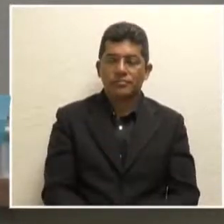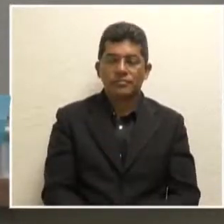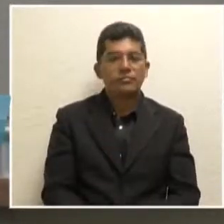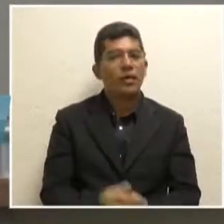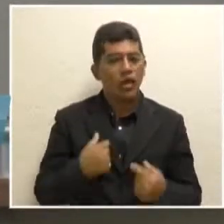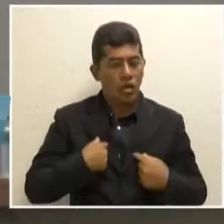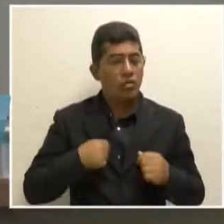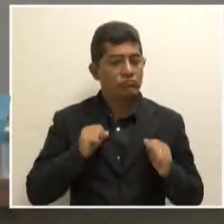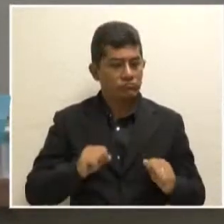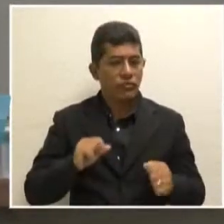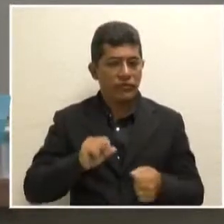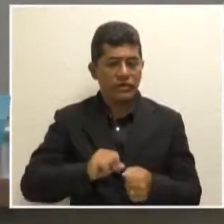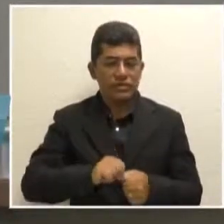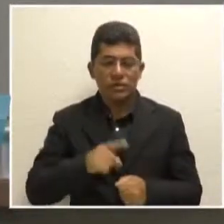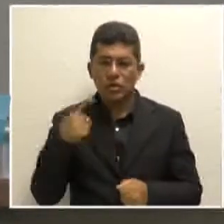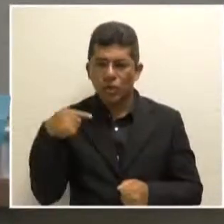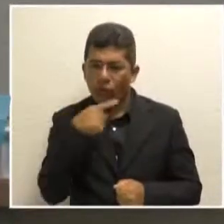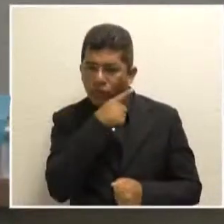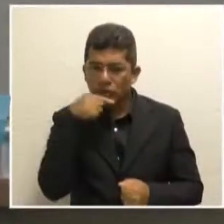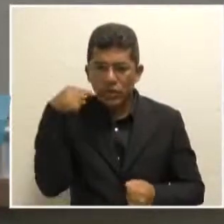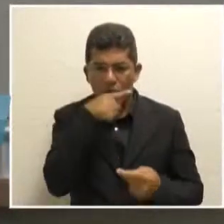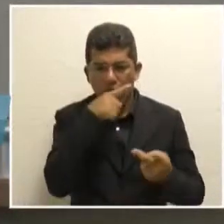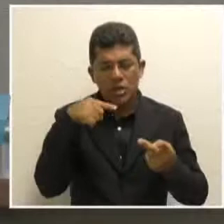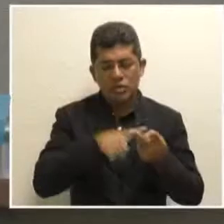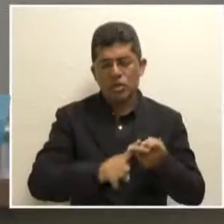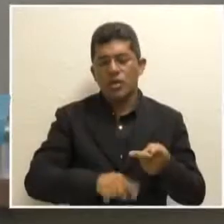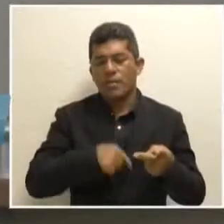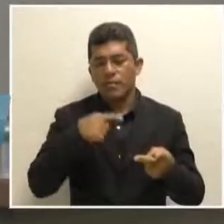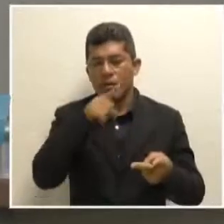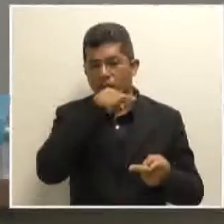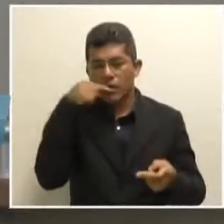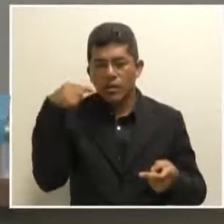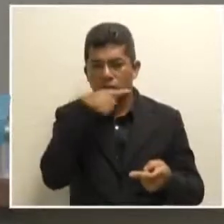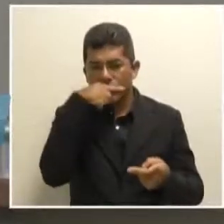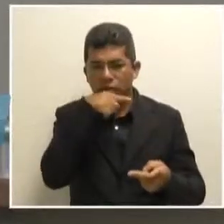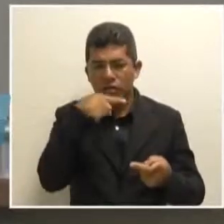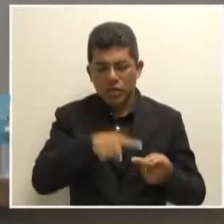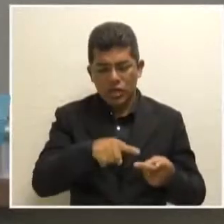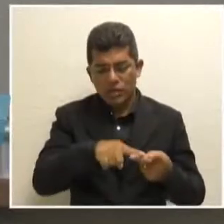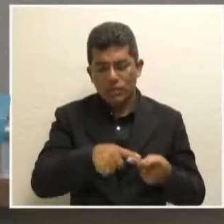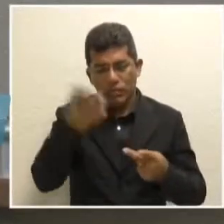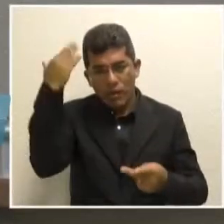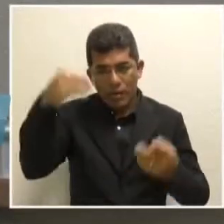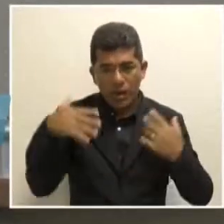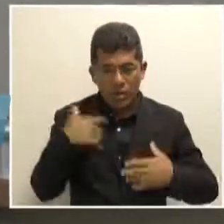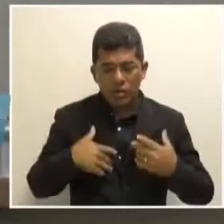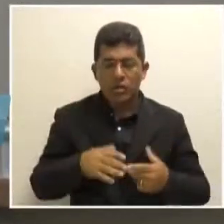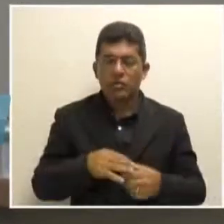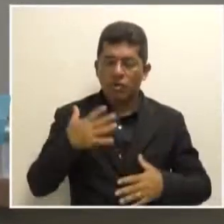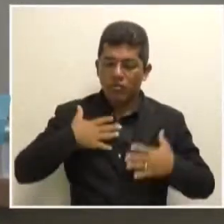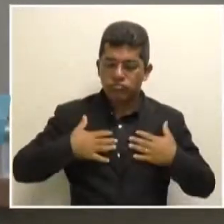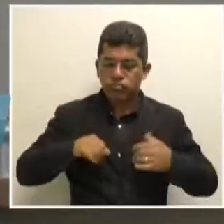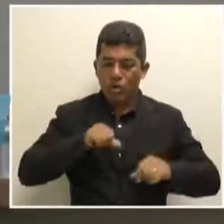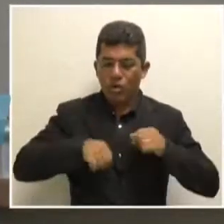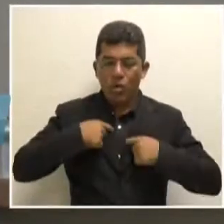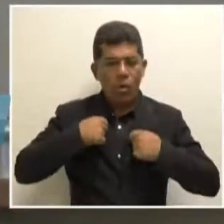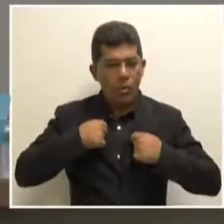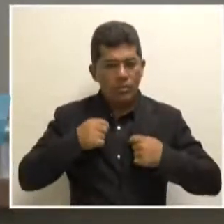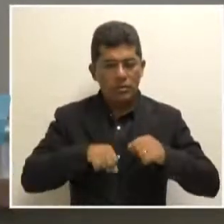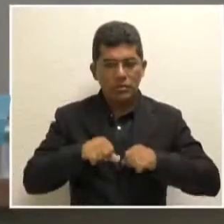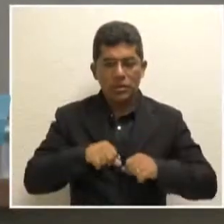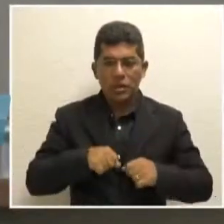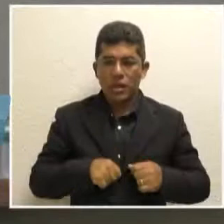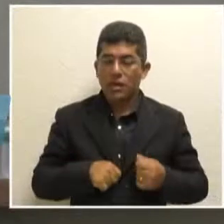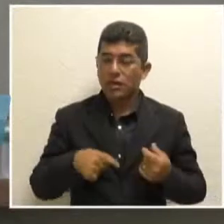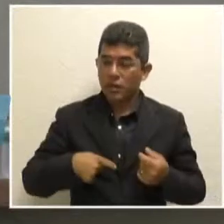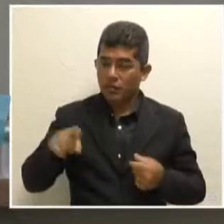eu tenho que fazer. Escovar os dentes, tomar um banho, me arrumar, sair para ir para o trabalho, atender as